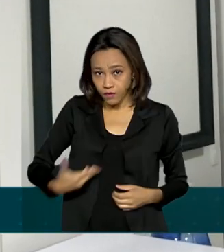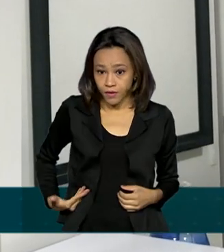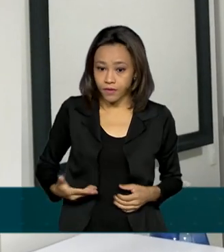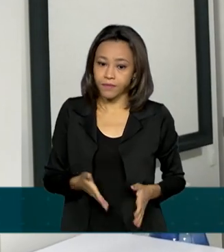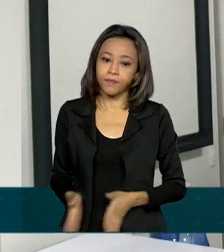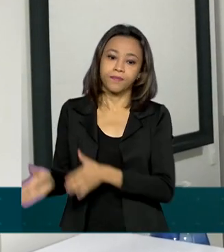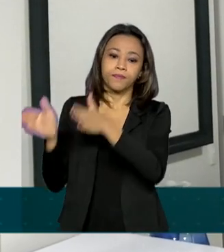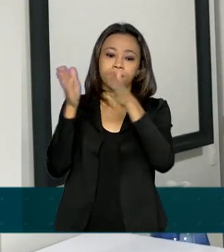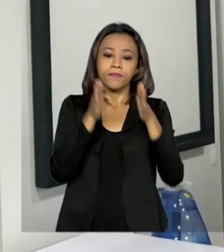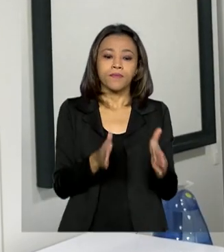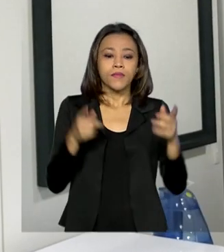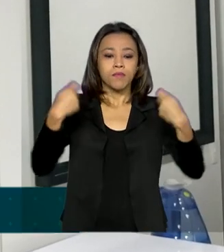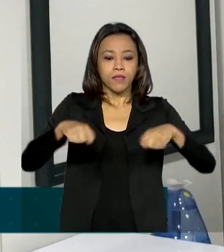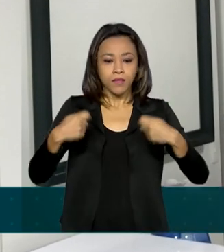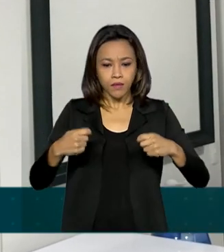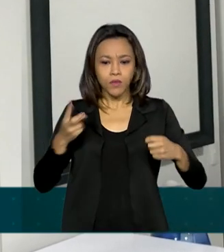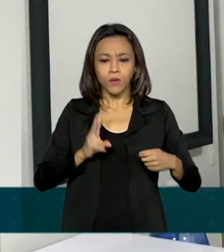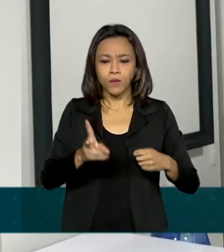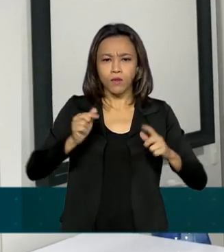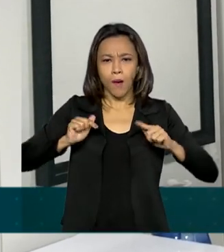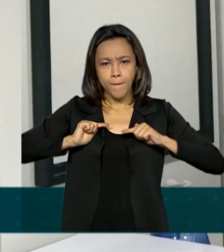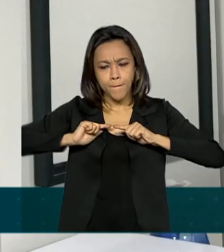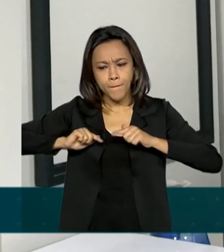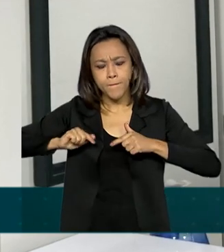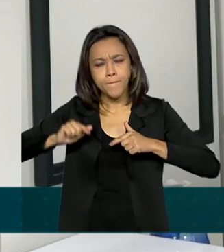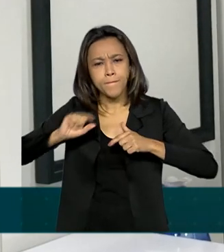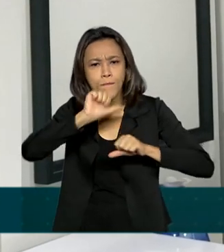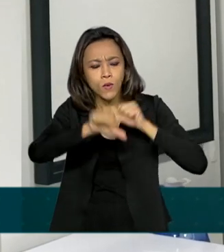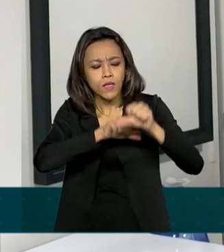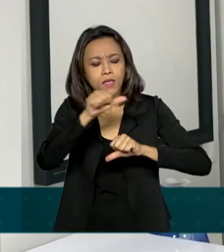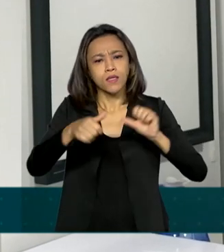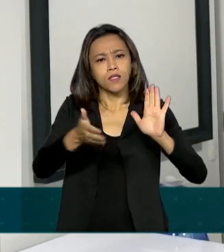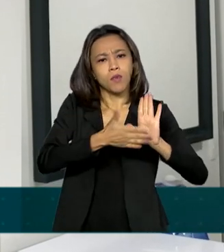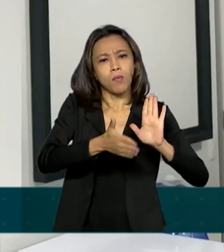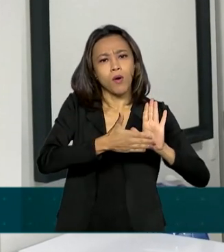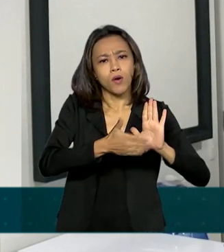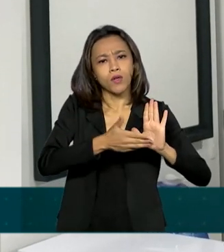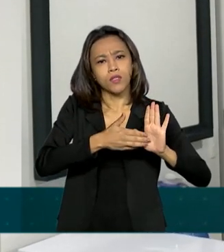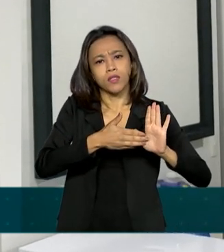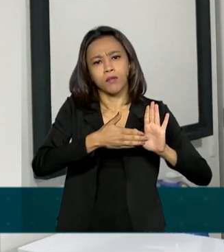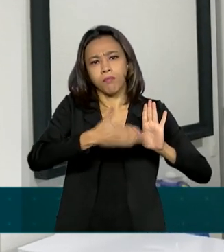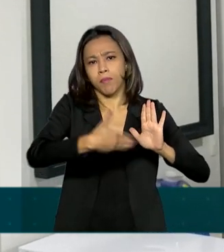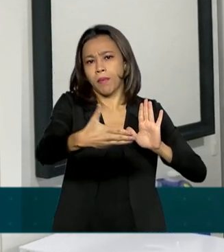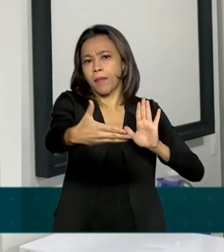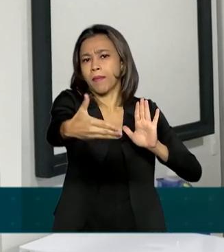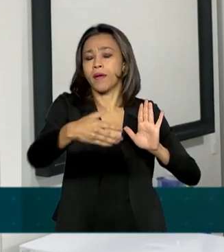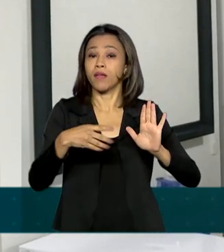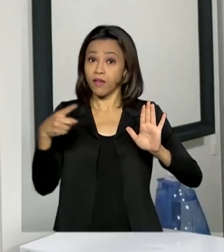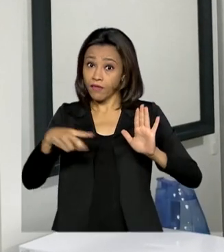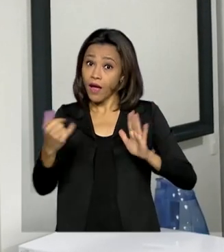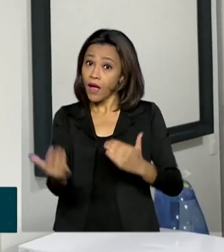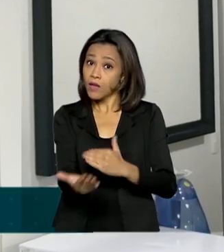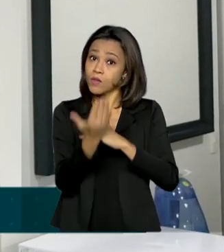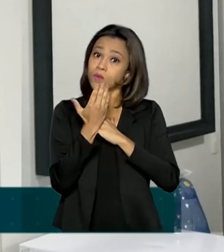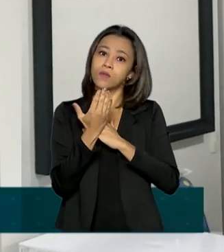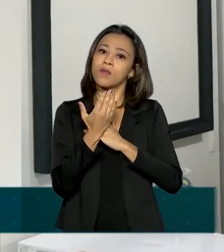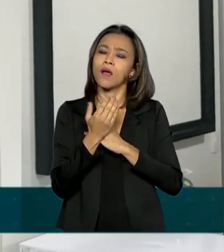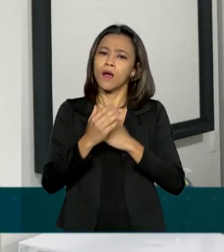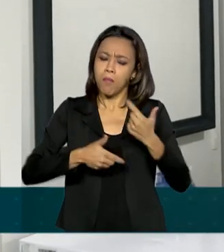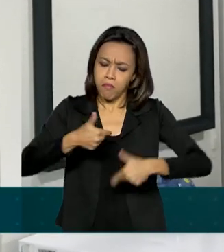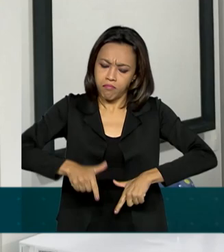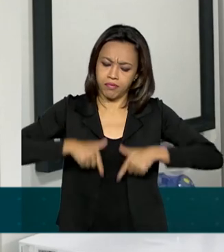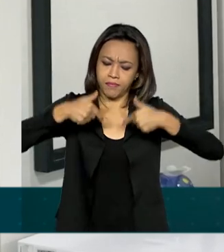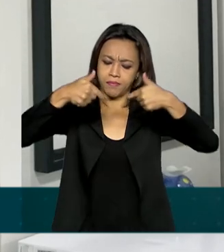continuarmos a agenda de reformas econômicas que vão garantir o aumento da produtividade e a melhora numa